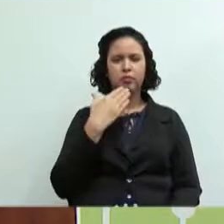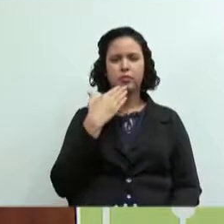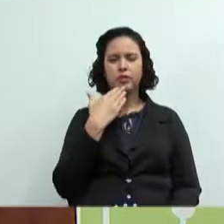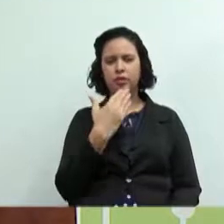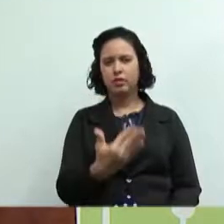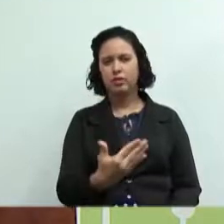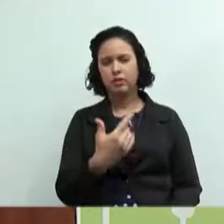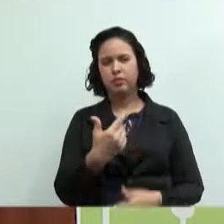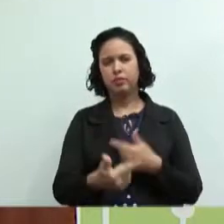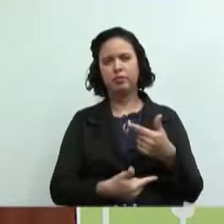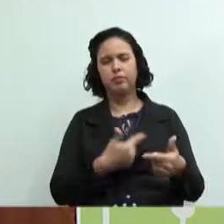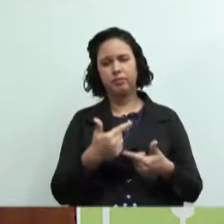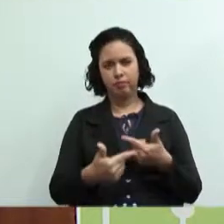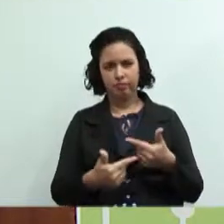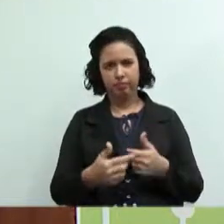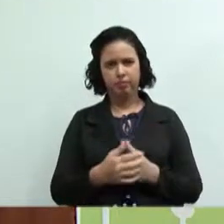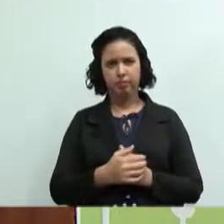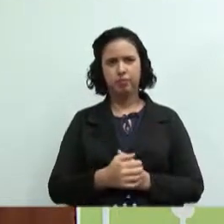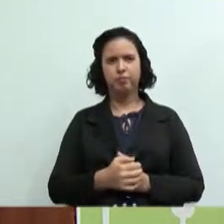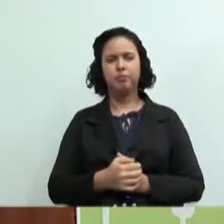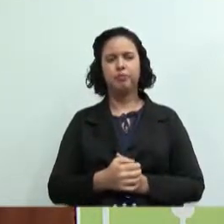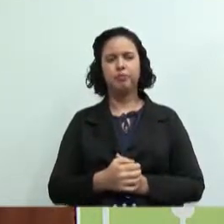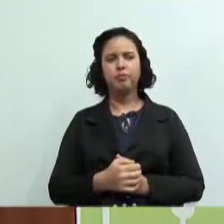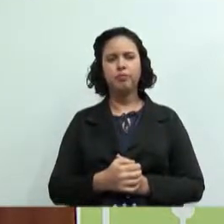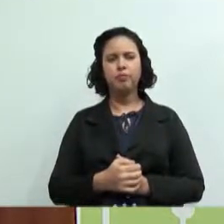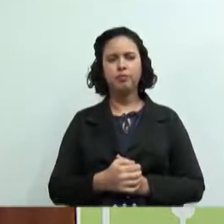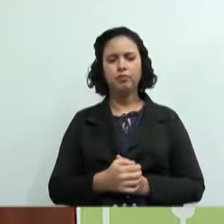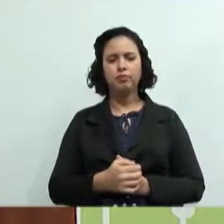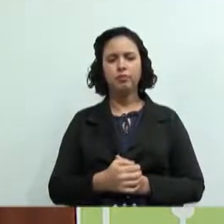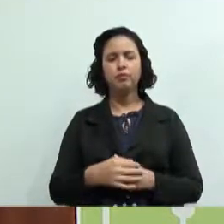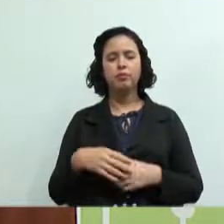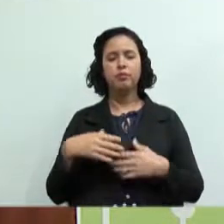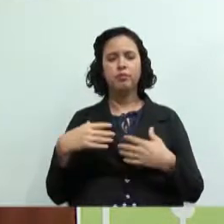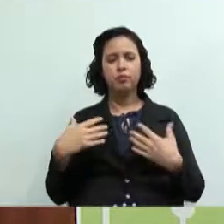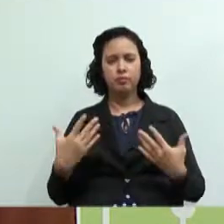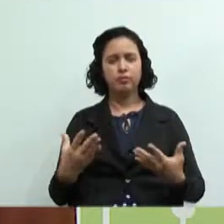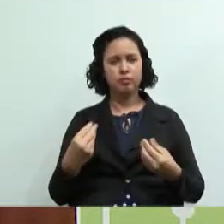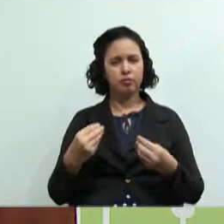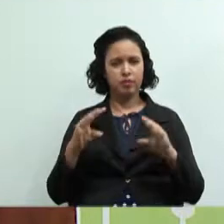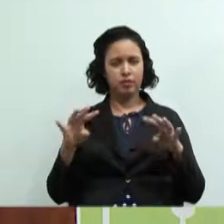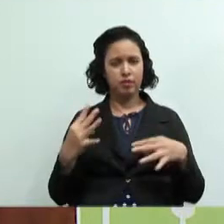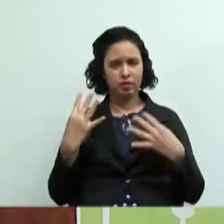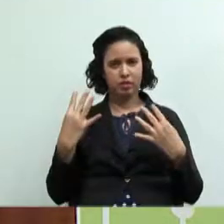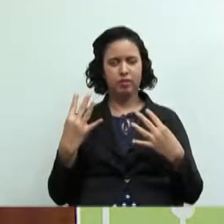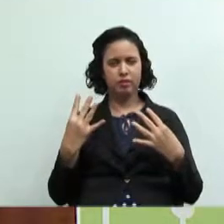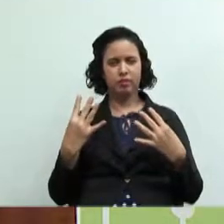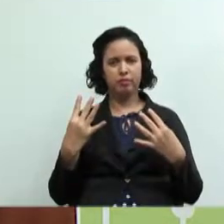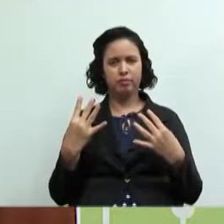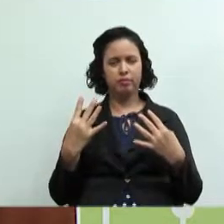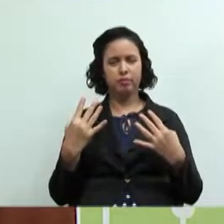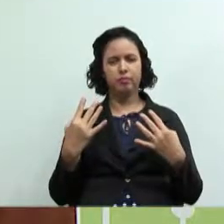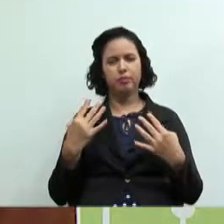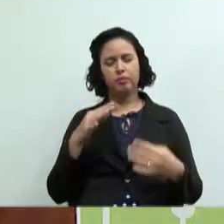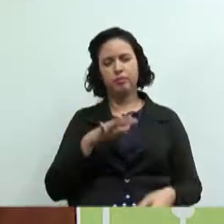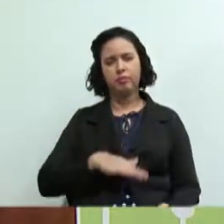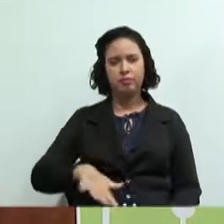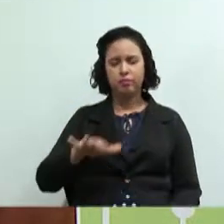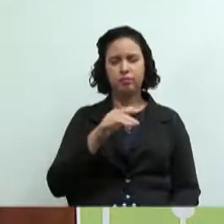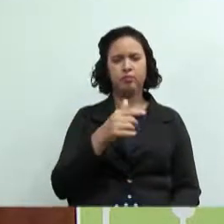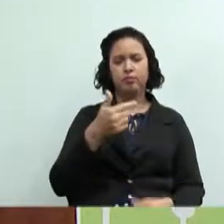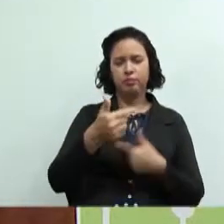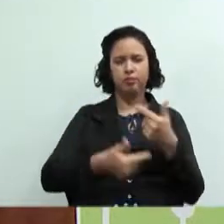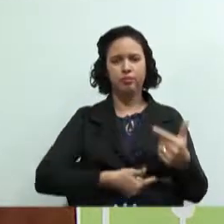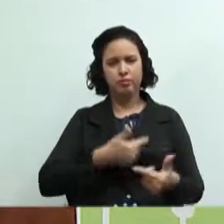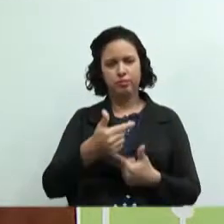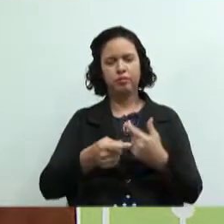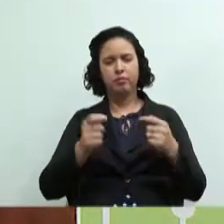o serviço da cooperativa então prestem bastante atenção nesse ramo do trabalho que ele tem sido muito útil